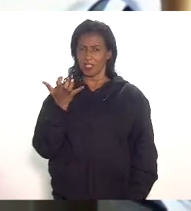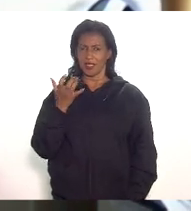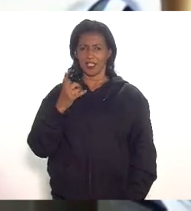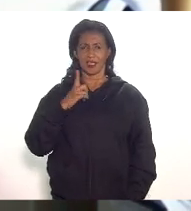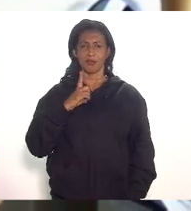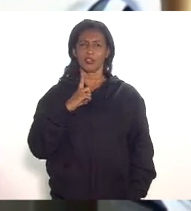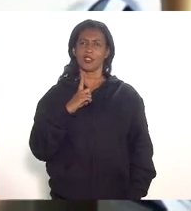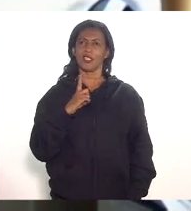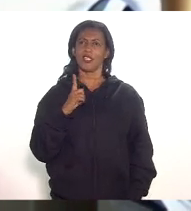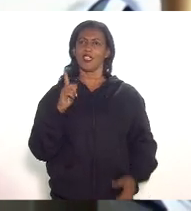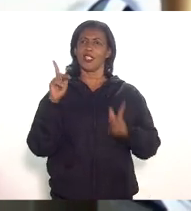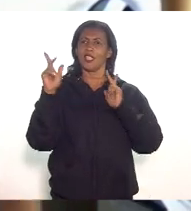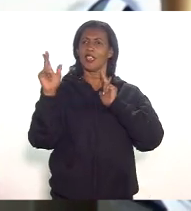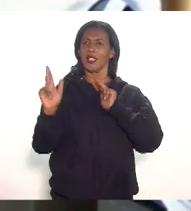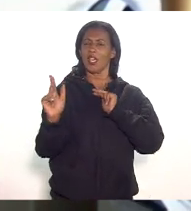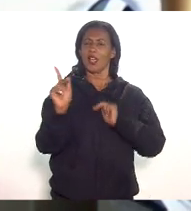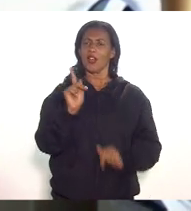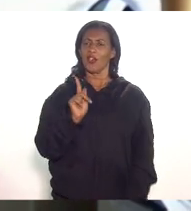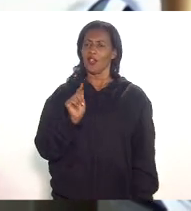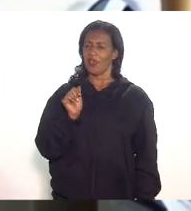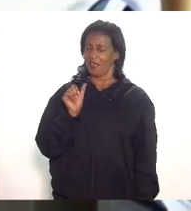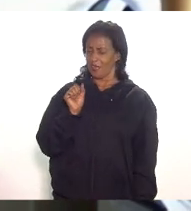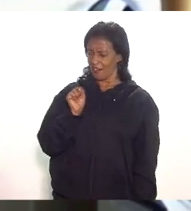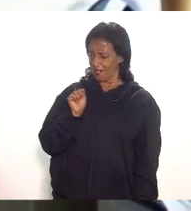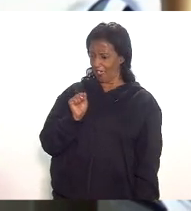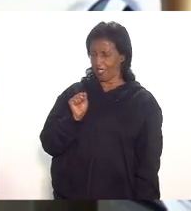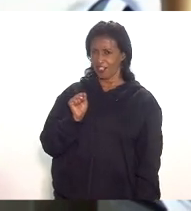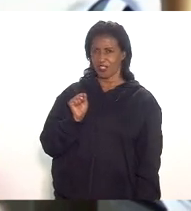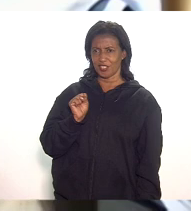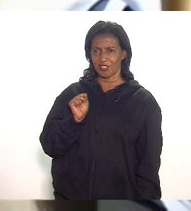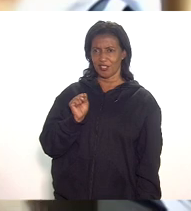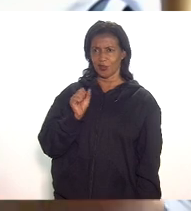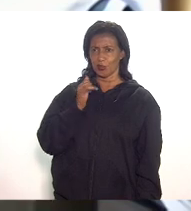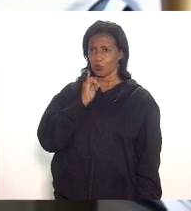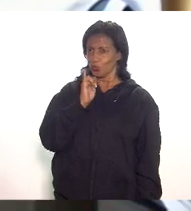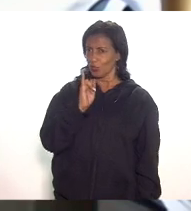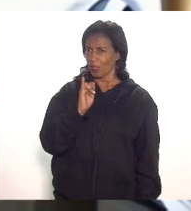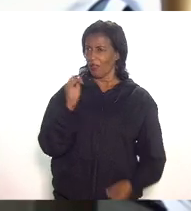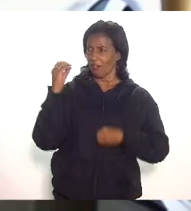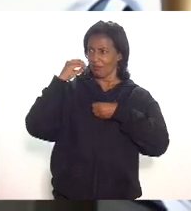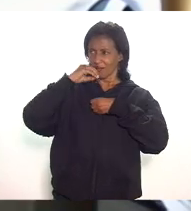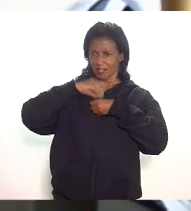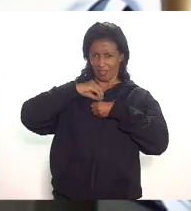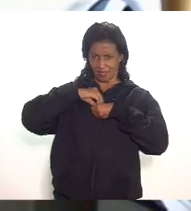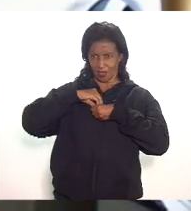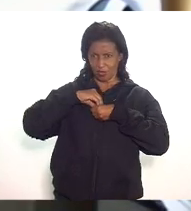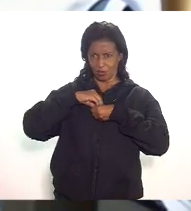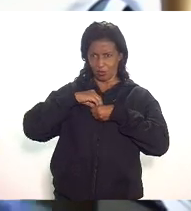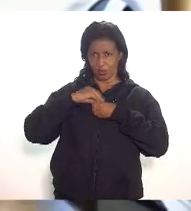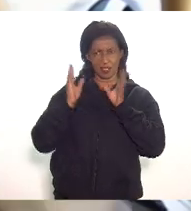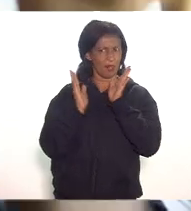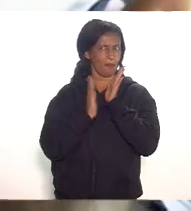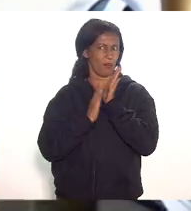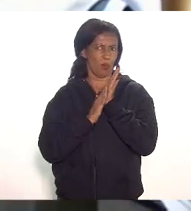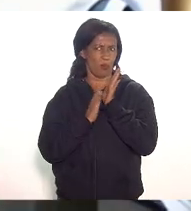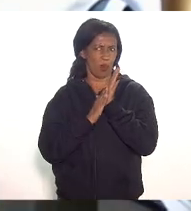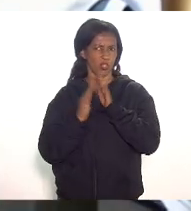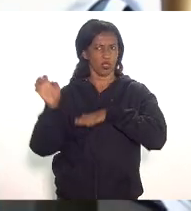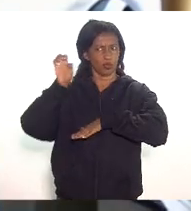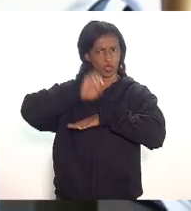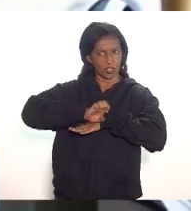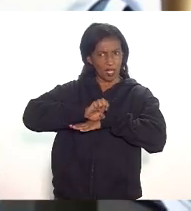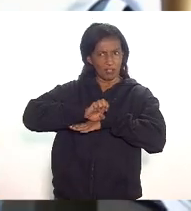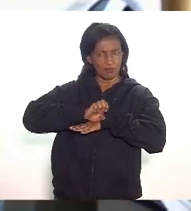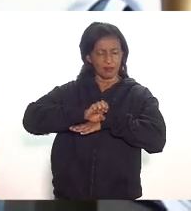gás termo elétrico está dentro dessa perspectiva geral do Estado sinergia isso traz